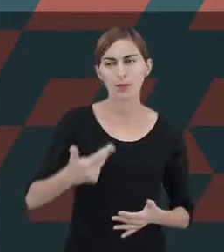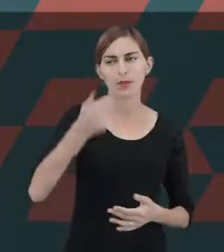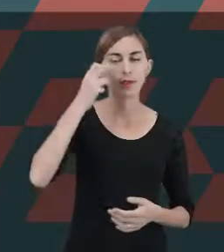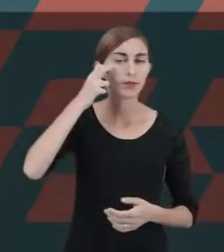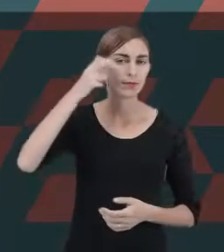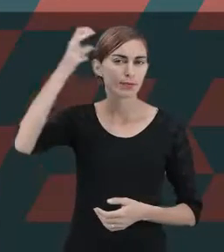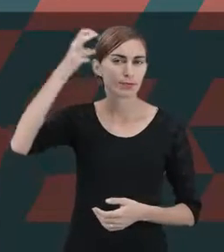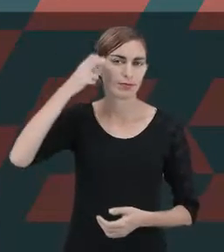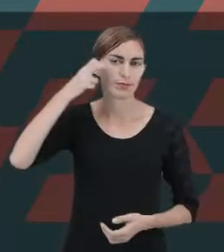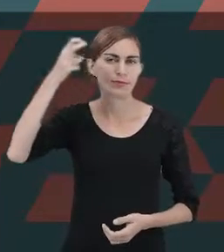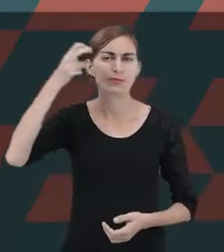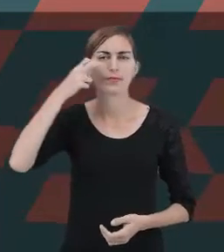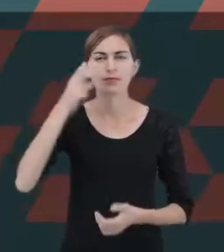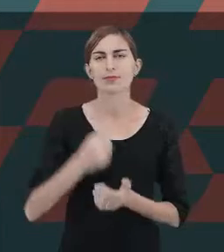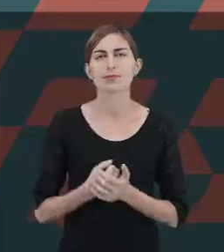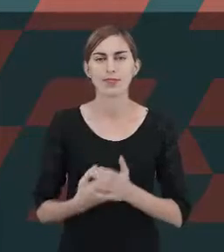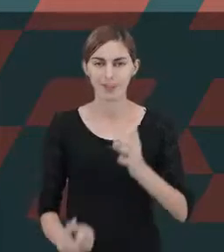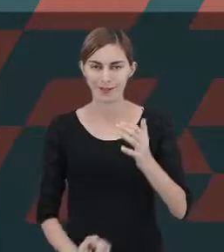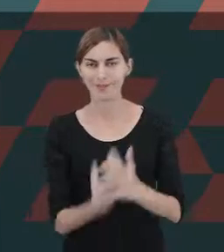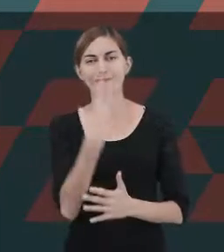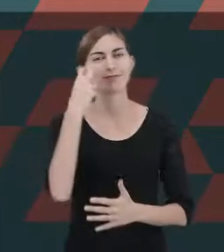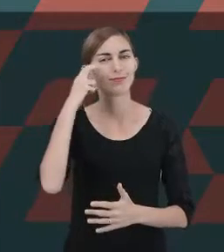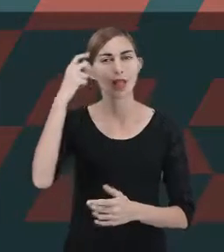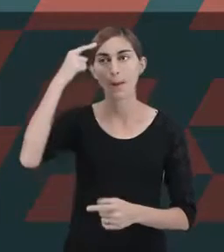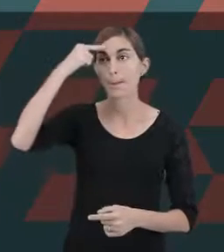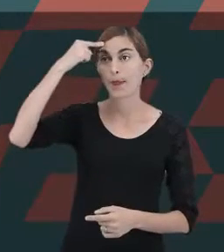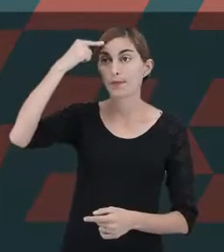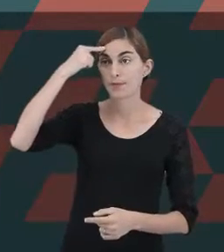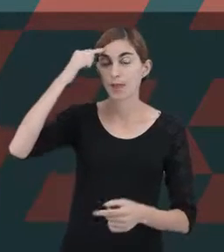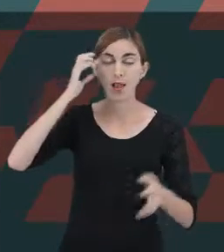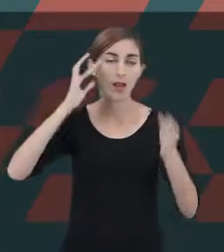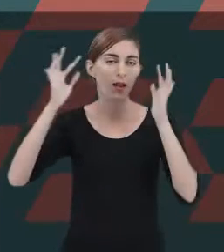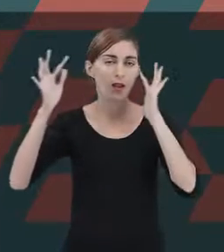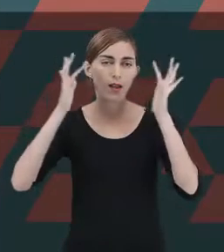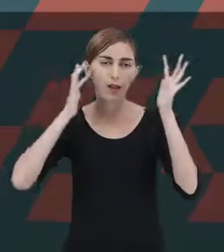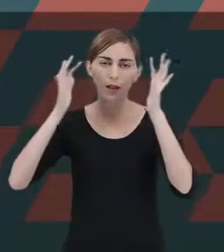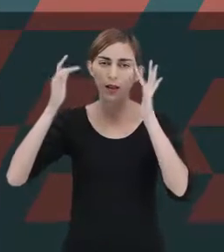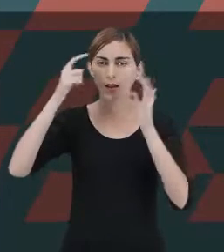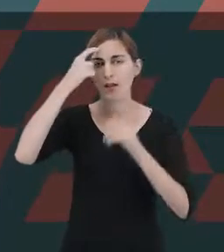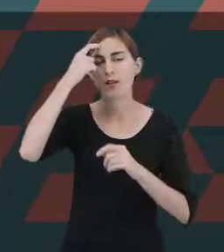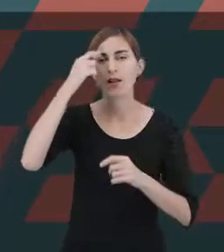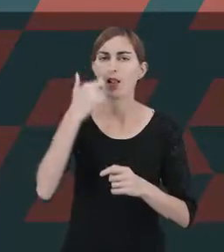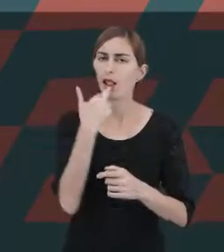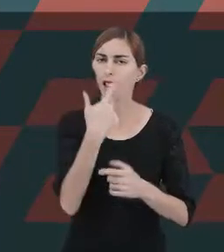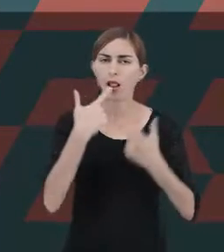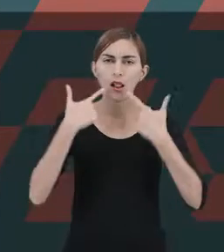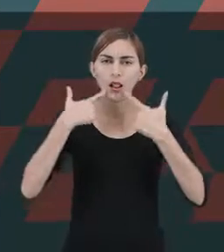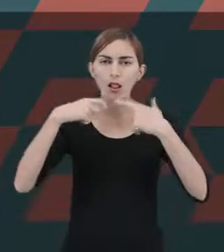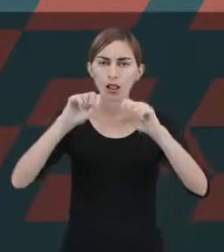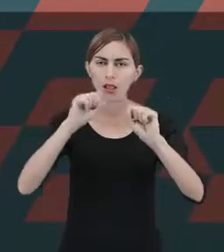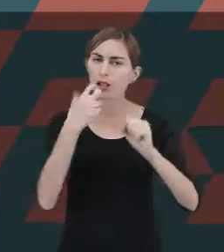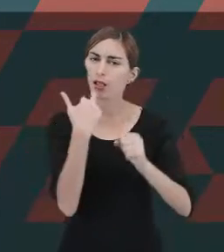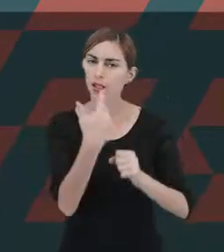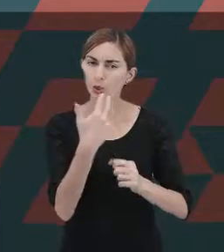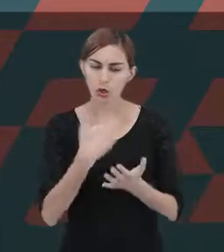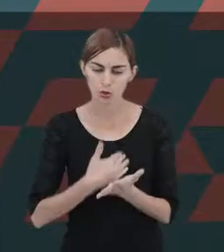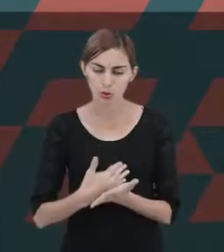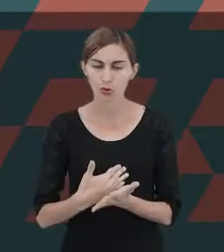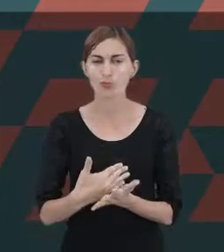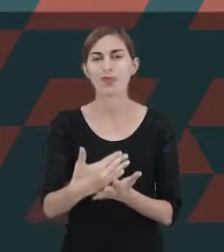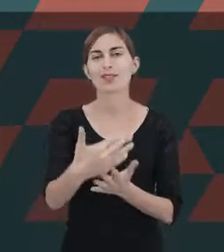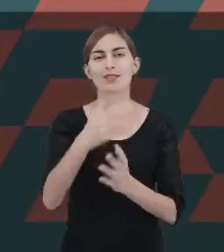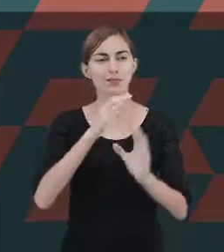Então, aí surgem os processos de pensamento, os processos de linguagem. É quando a criança, ela começa a se